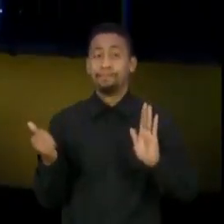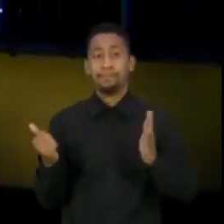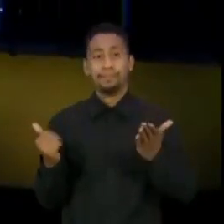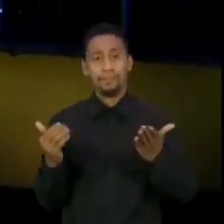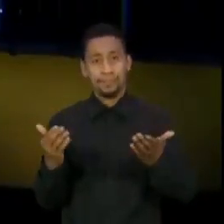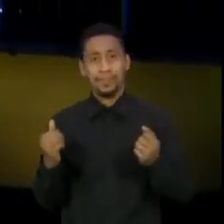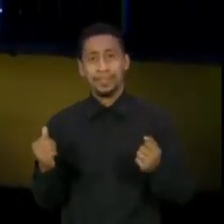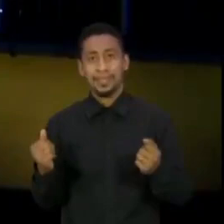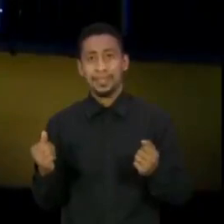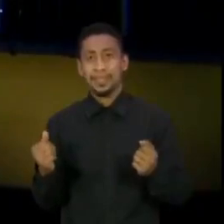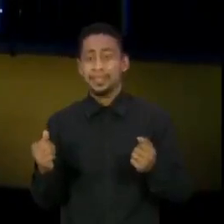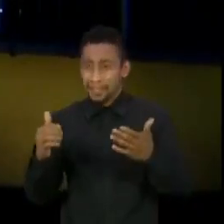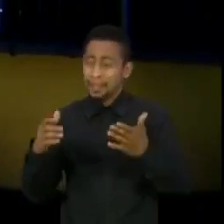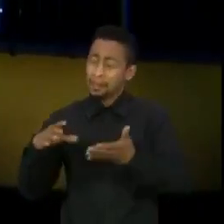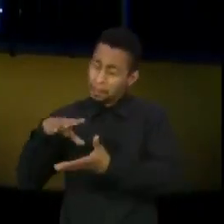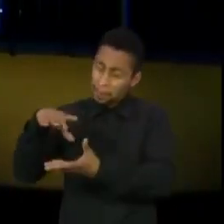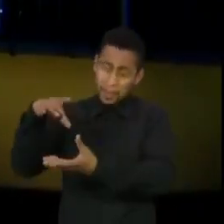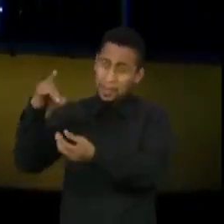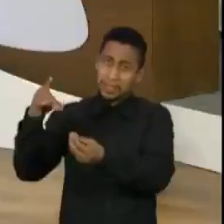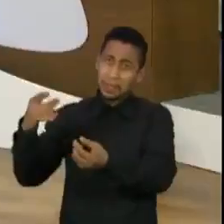do ponto de vista da democracia...